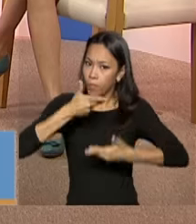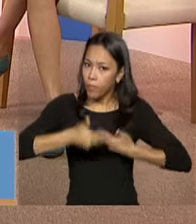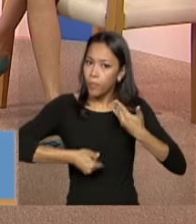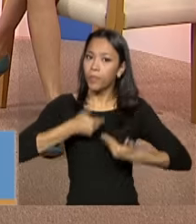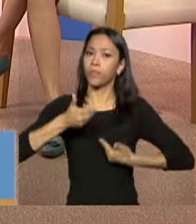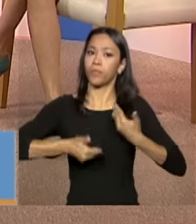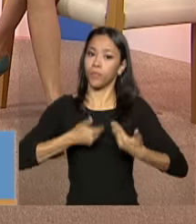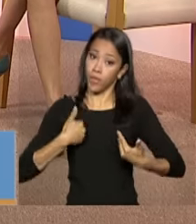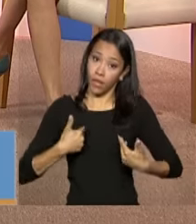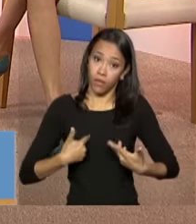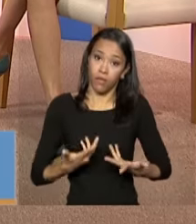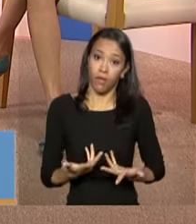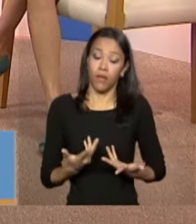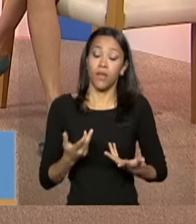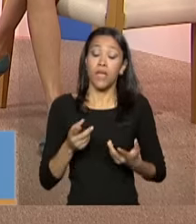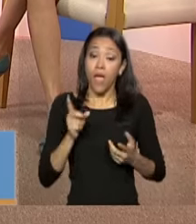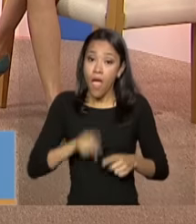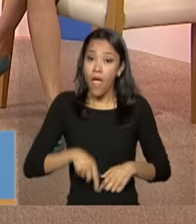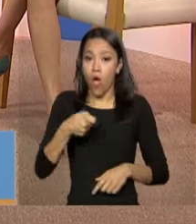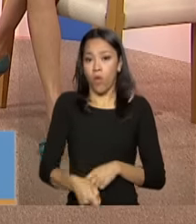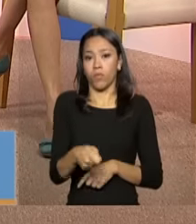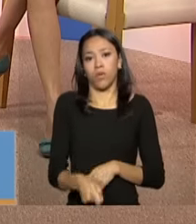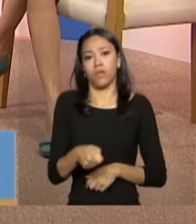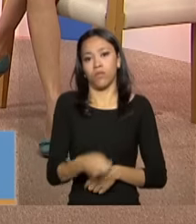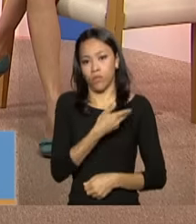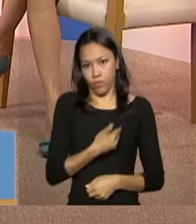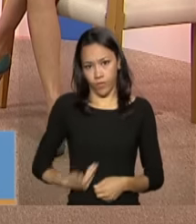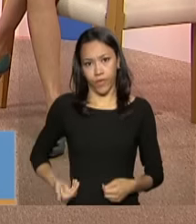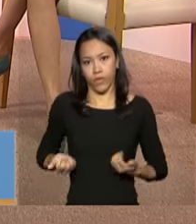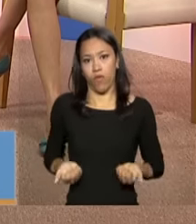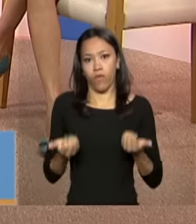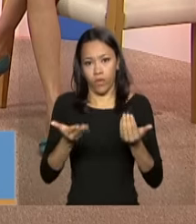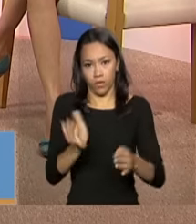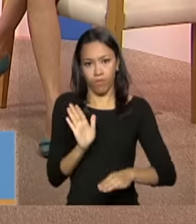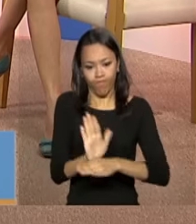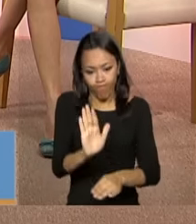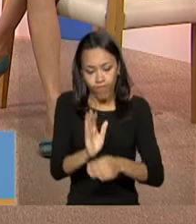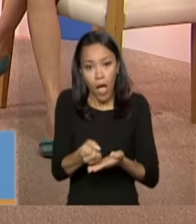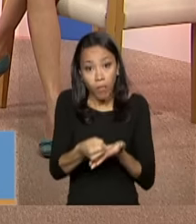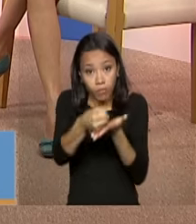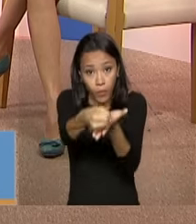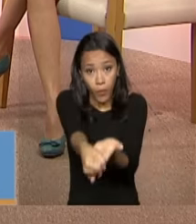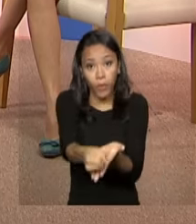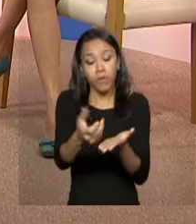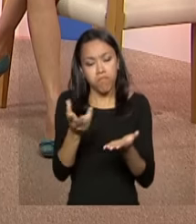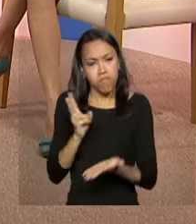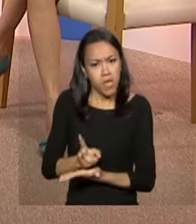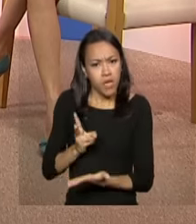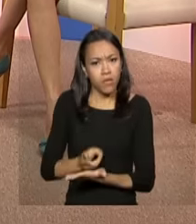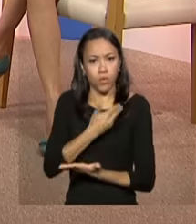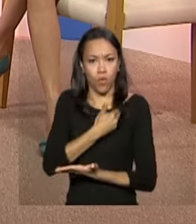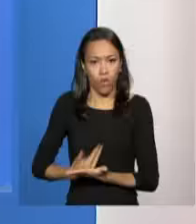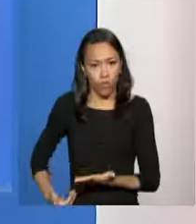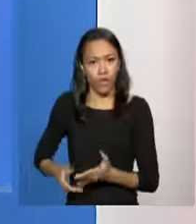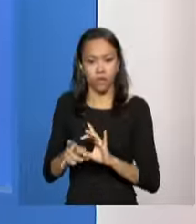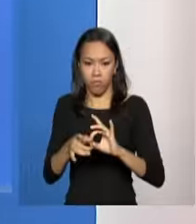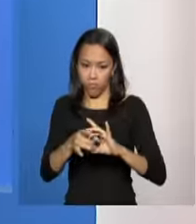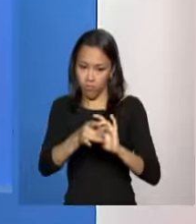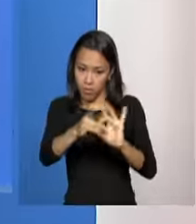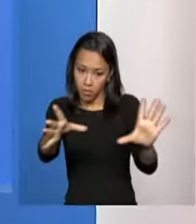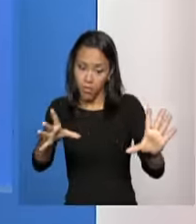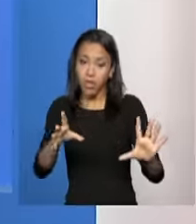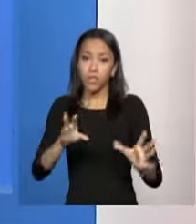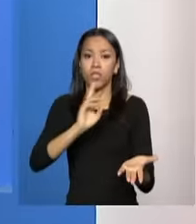condições e que é obrigação do estado. Então, mesmo que o estado conceda, autorize a rede privada, ONGs,